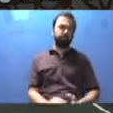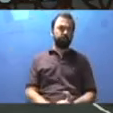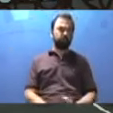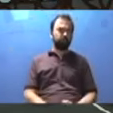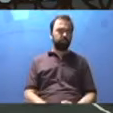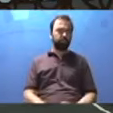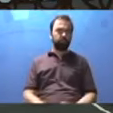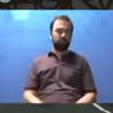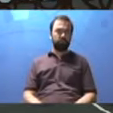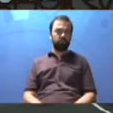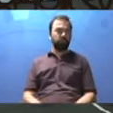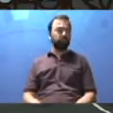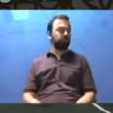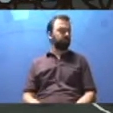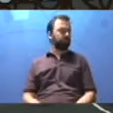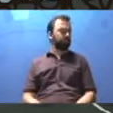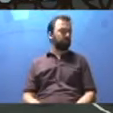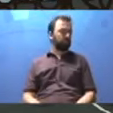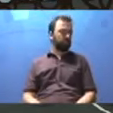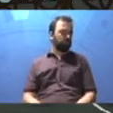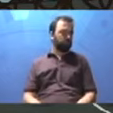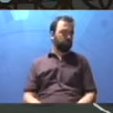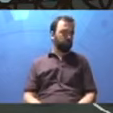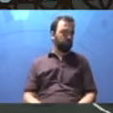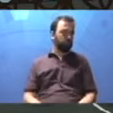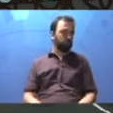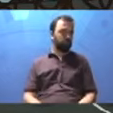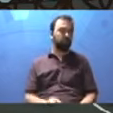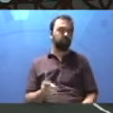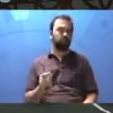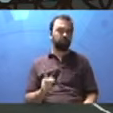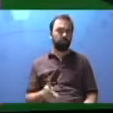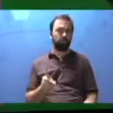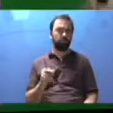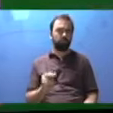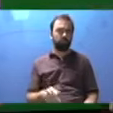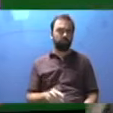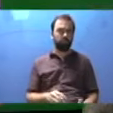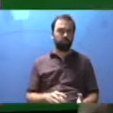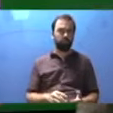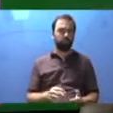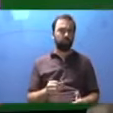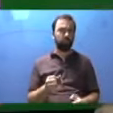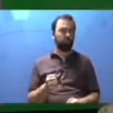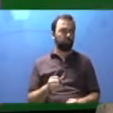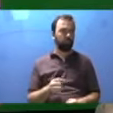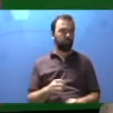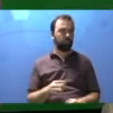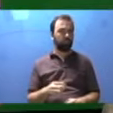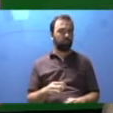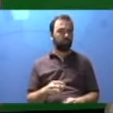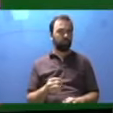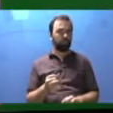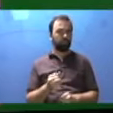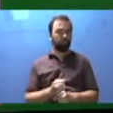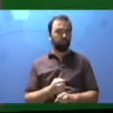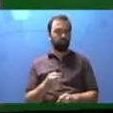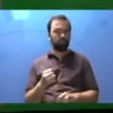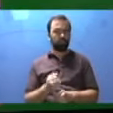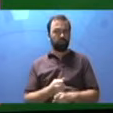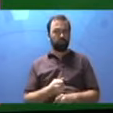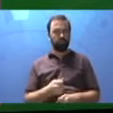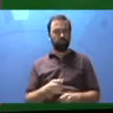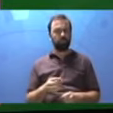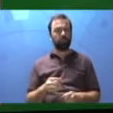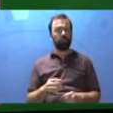maior, né? É um espaço bem maior. Sempre que se vai fazer uma construção, faça